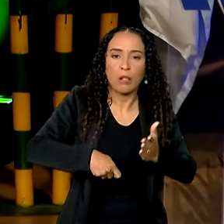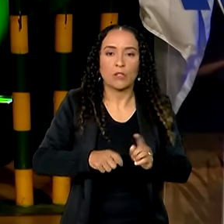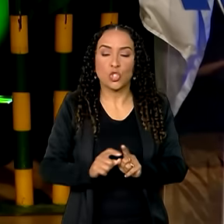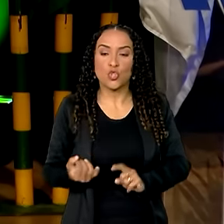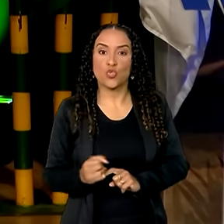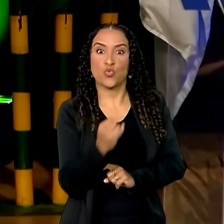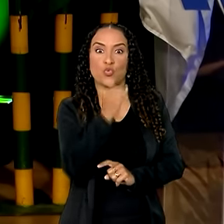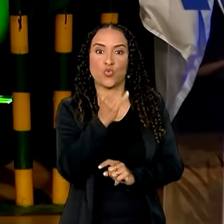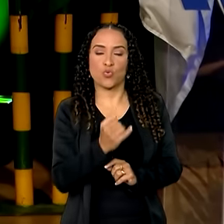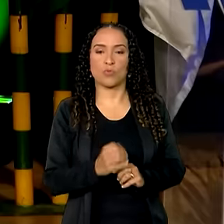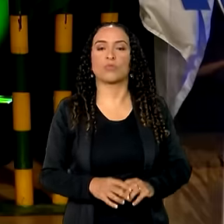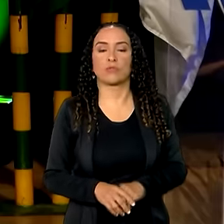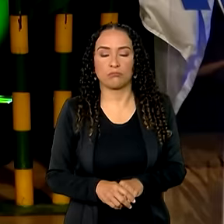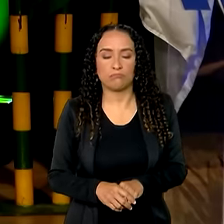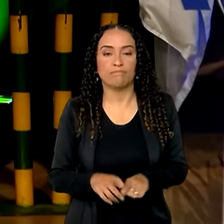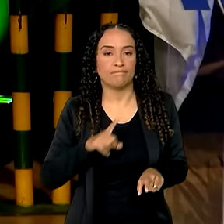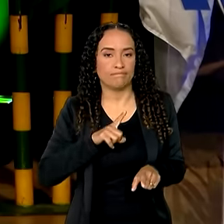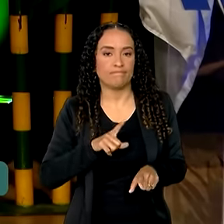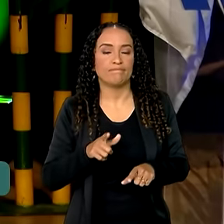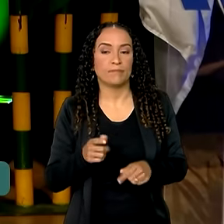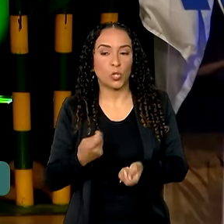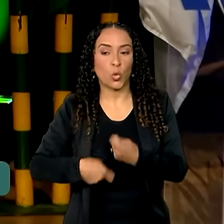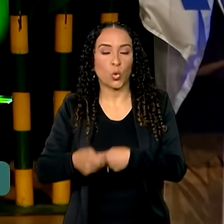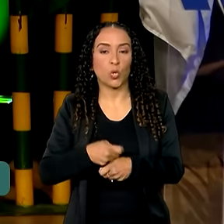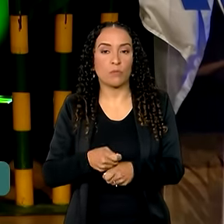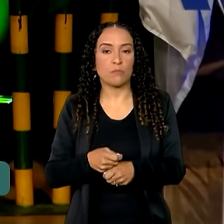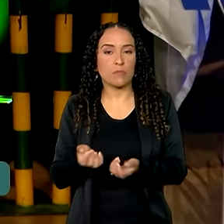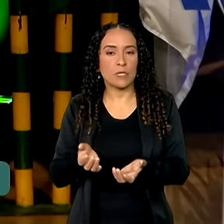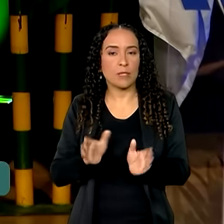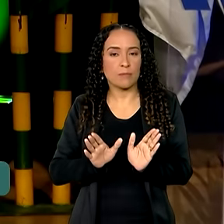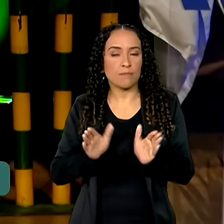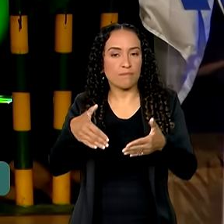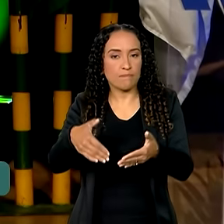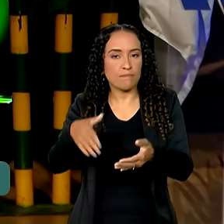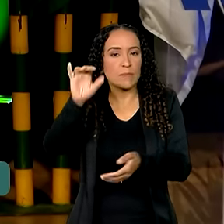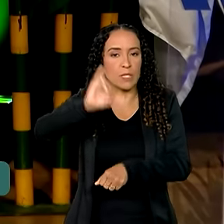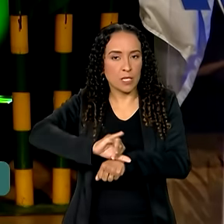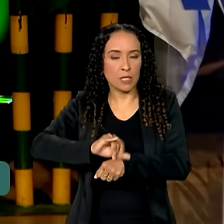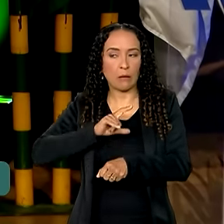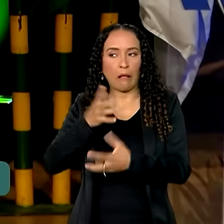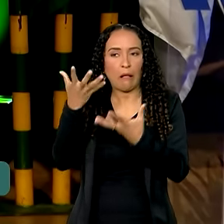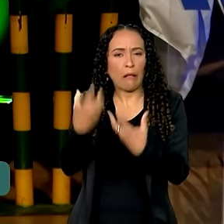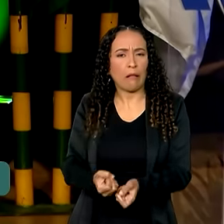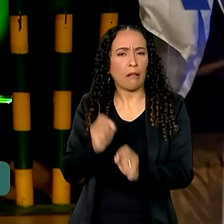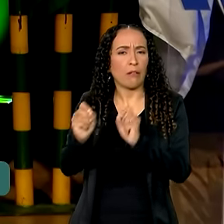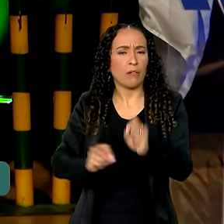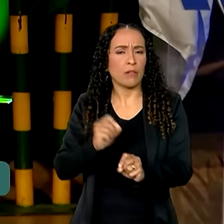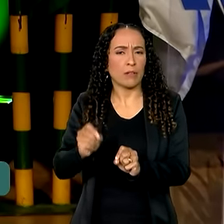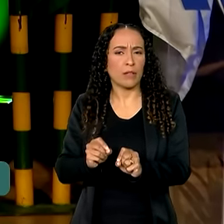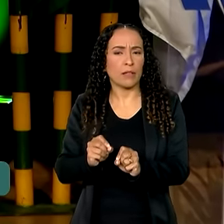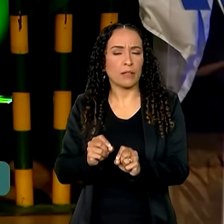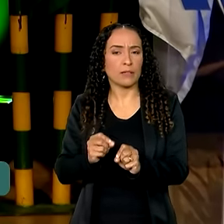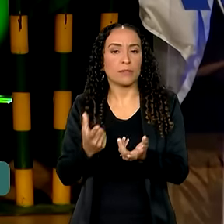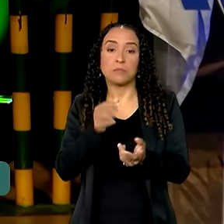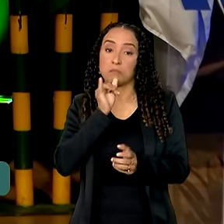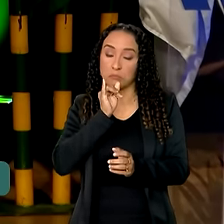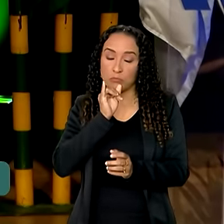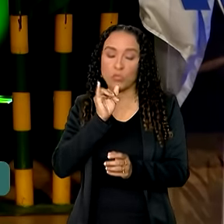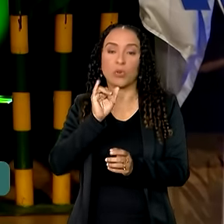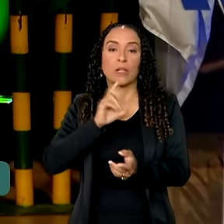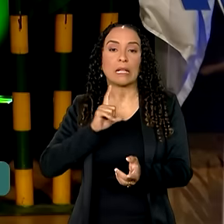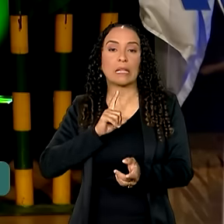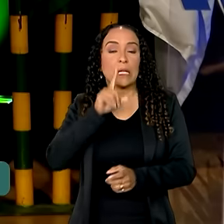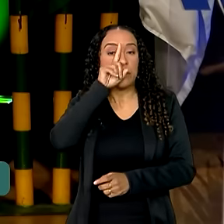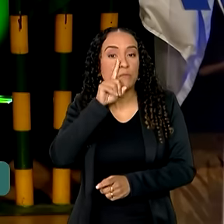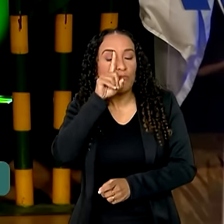elevados praticados nas economias centrais, que adotam, que colocam, aliás, em